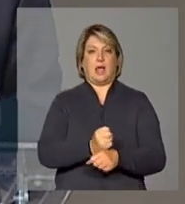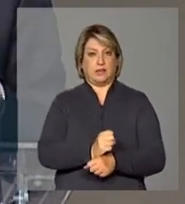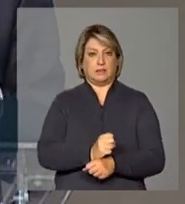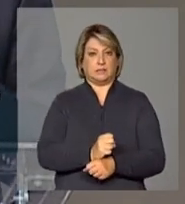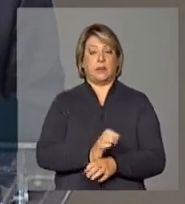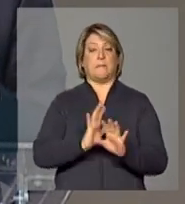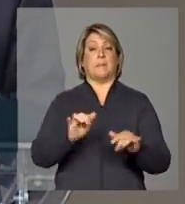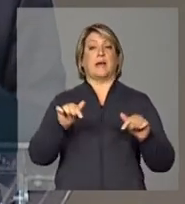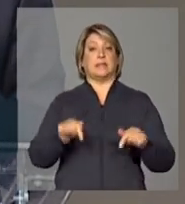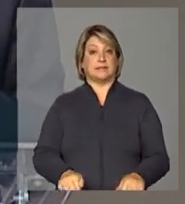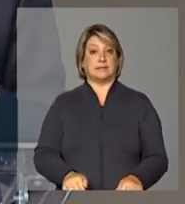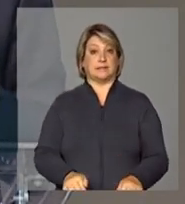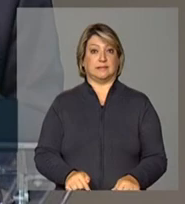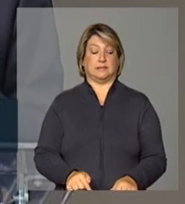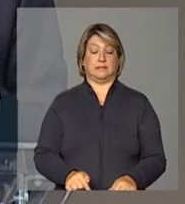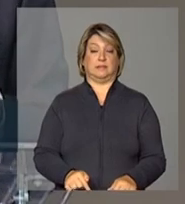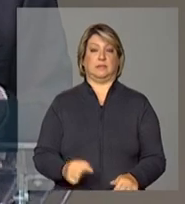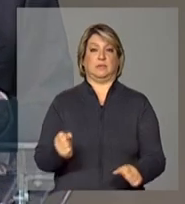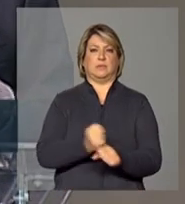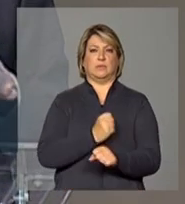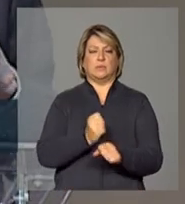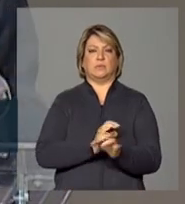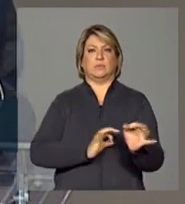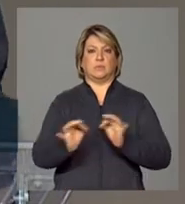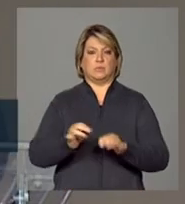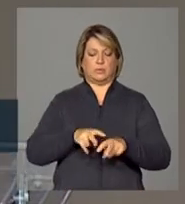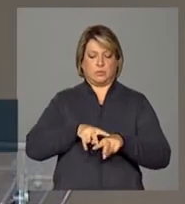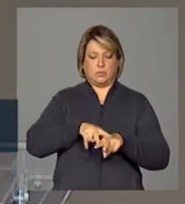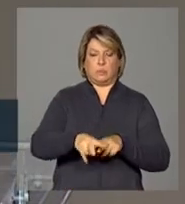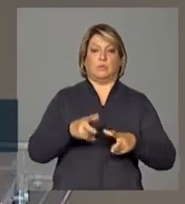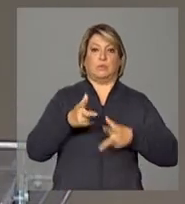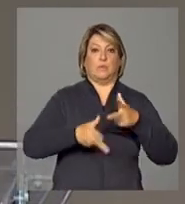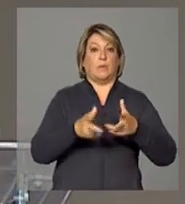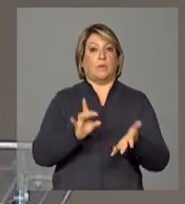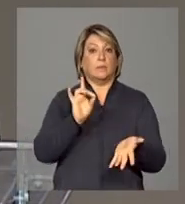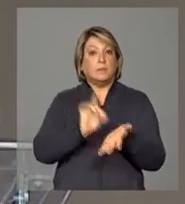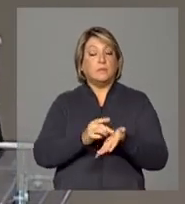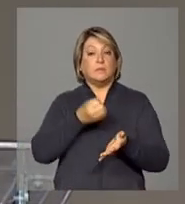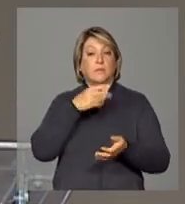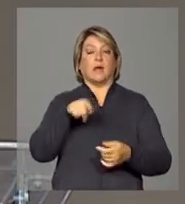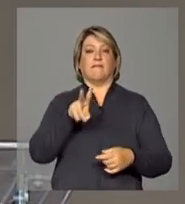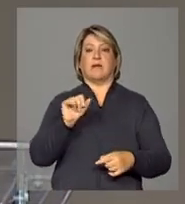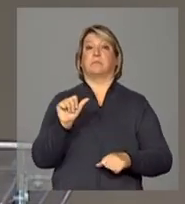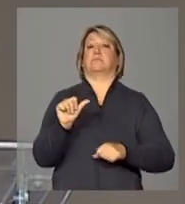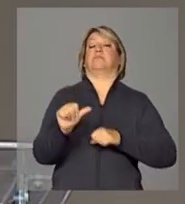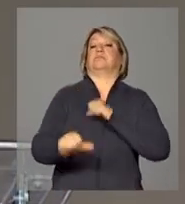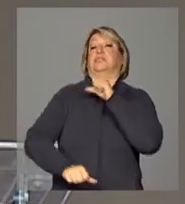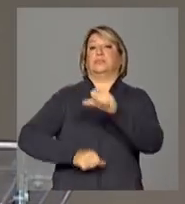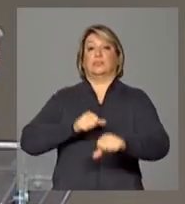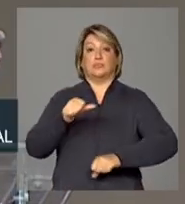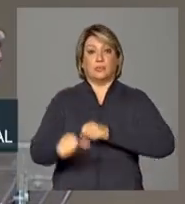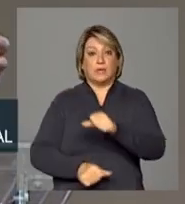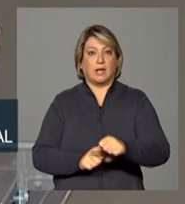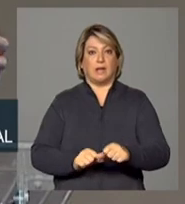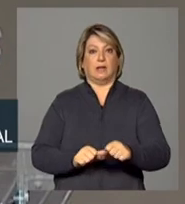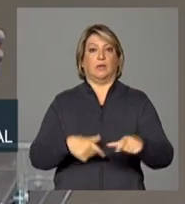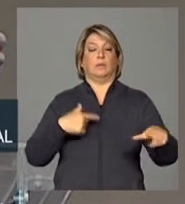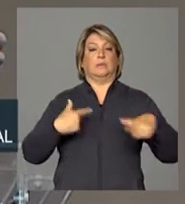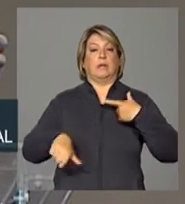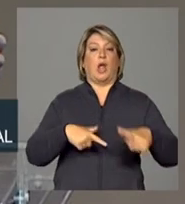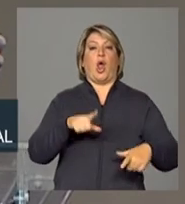essa estruturação de grandes ferrovias eficientes transformará o sistema logístico